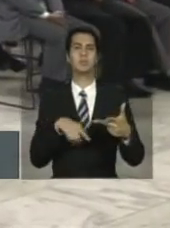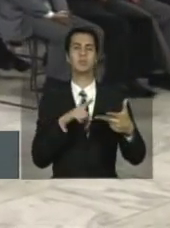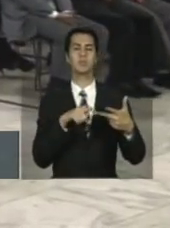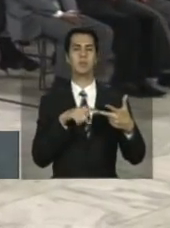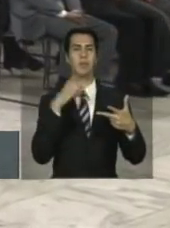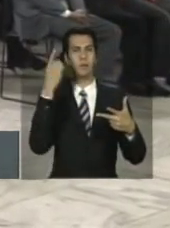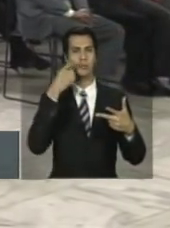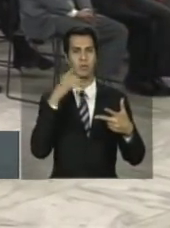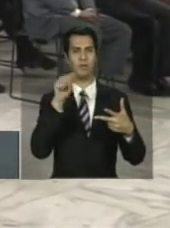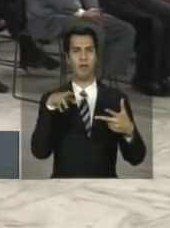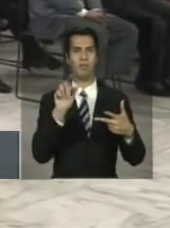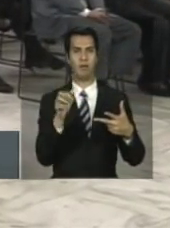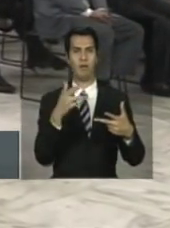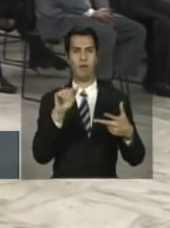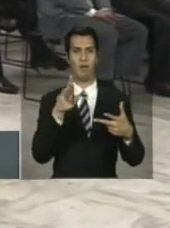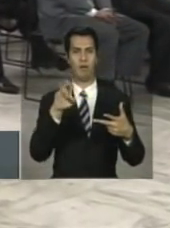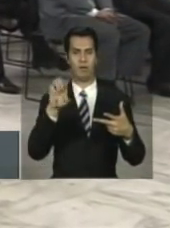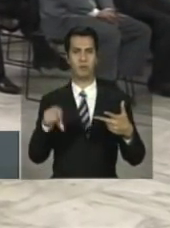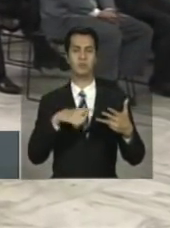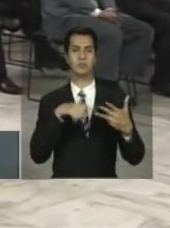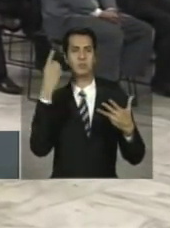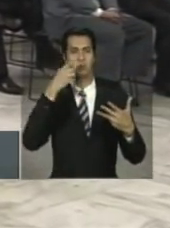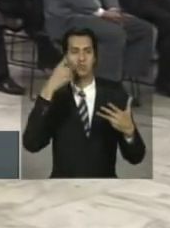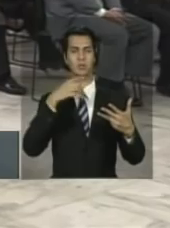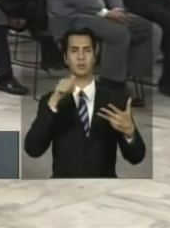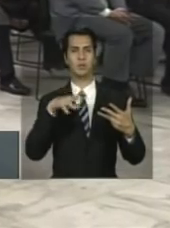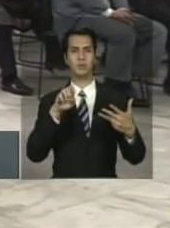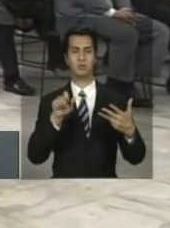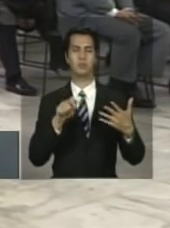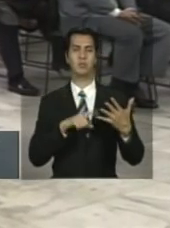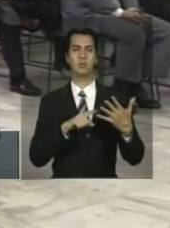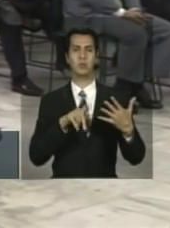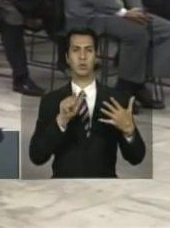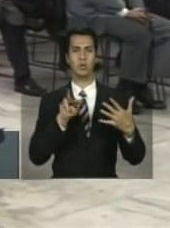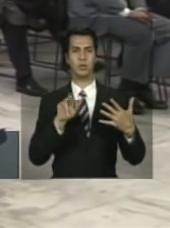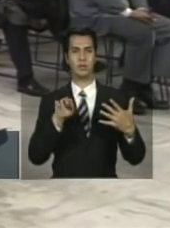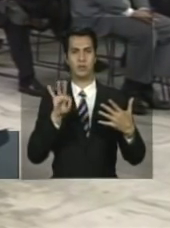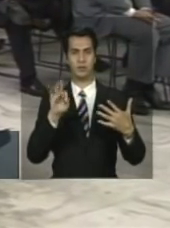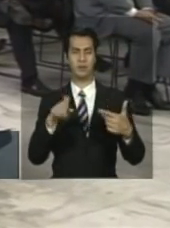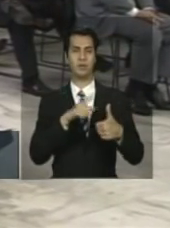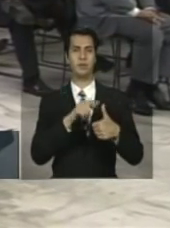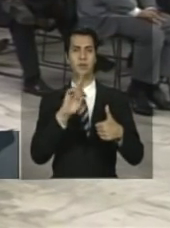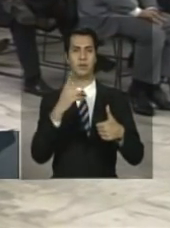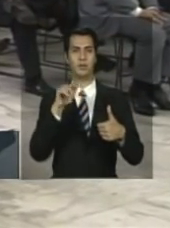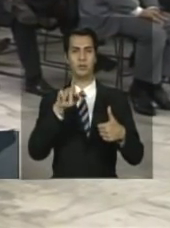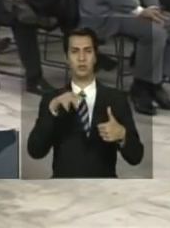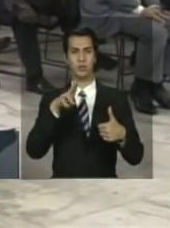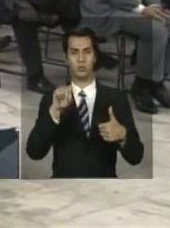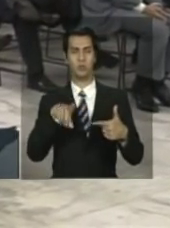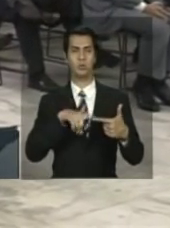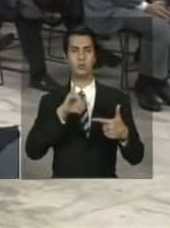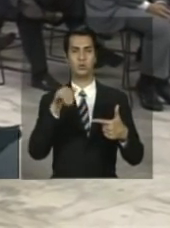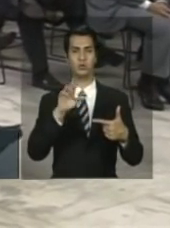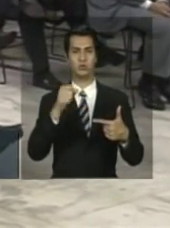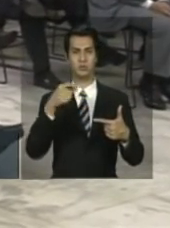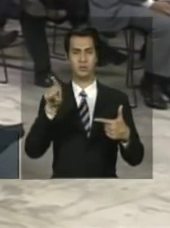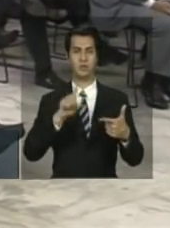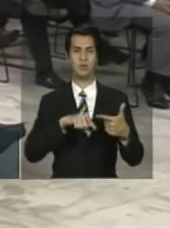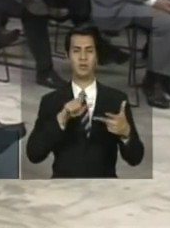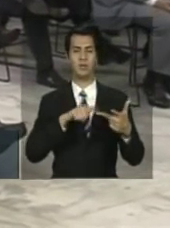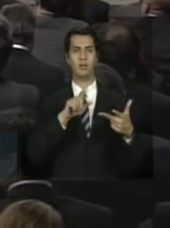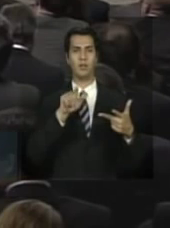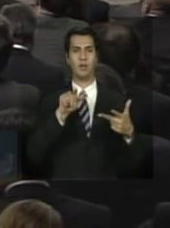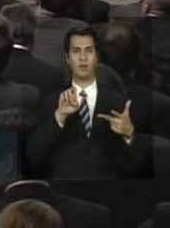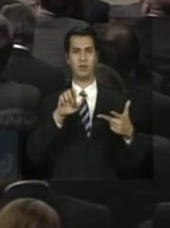Ana Raiz, deputado André Figueiredo, Gorete Pereira Heleno Silva, José Ayrton, Laércio